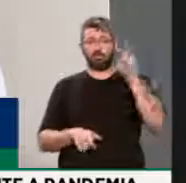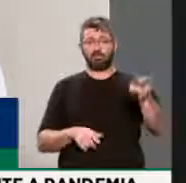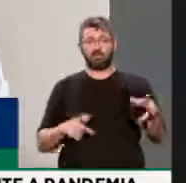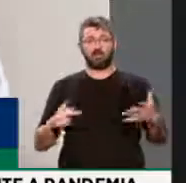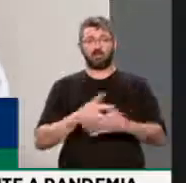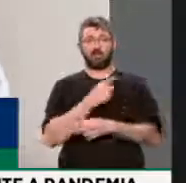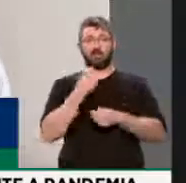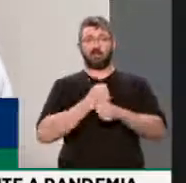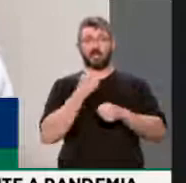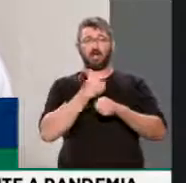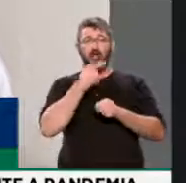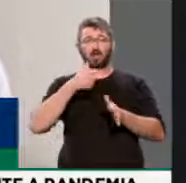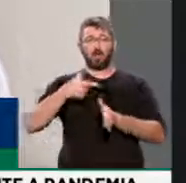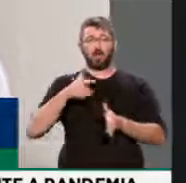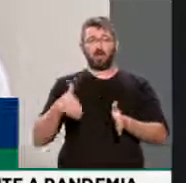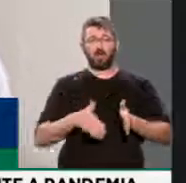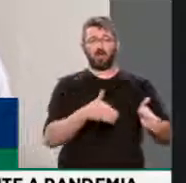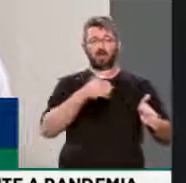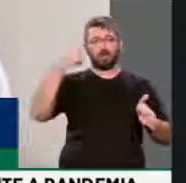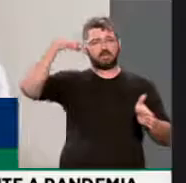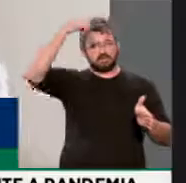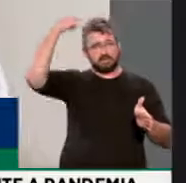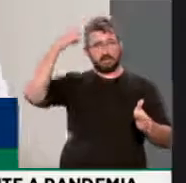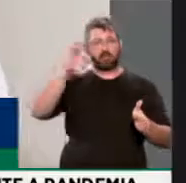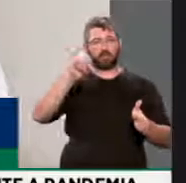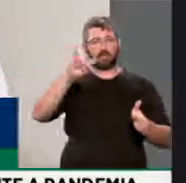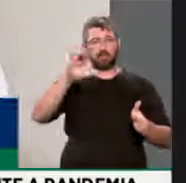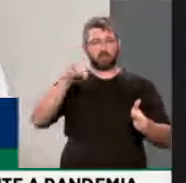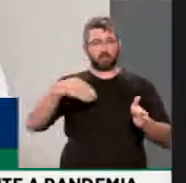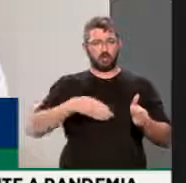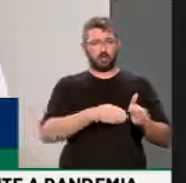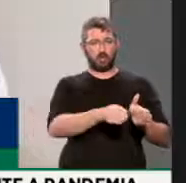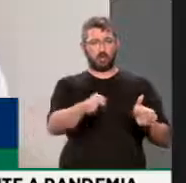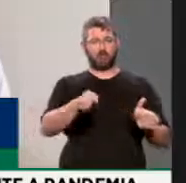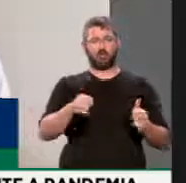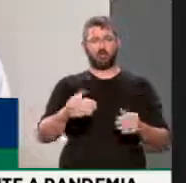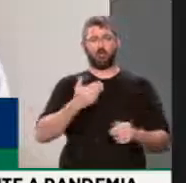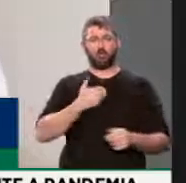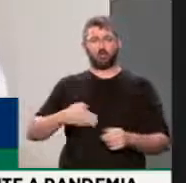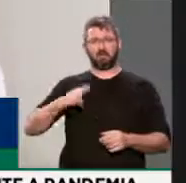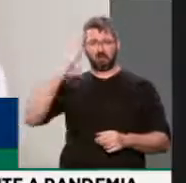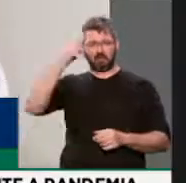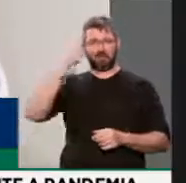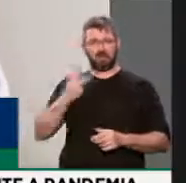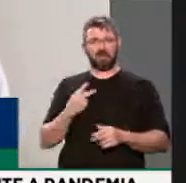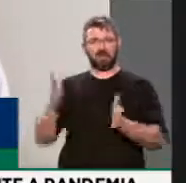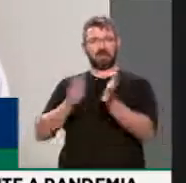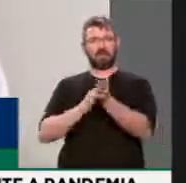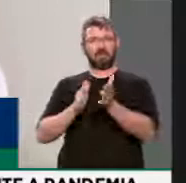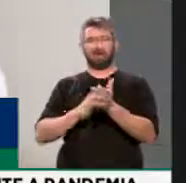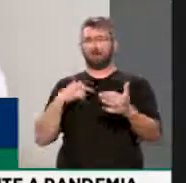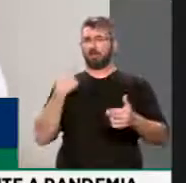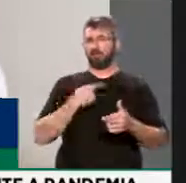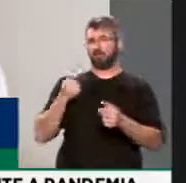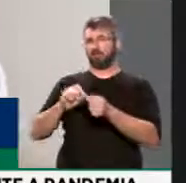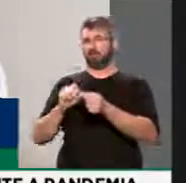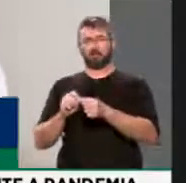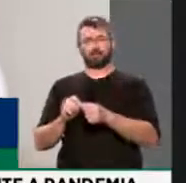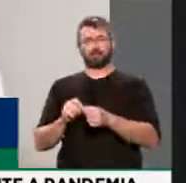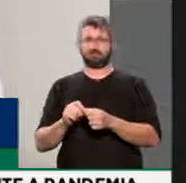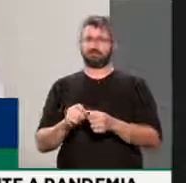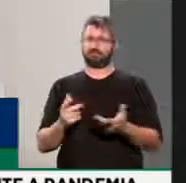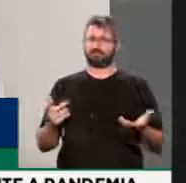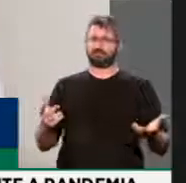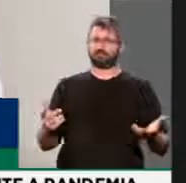à obra de transposição do Rio São Francisco. Isso é acenar com o chapéu alheio. Na verdade,